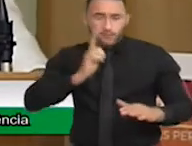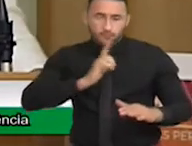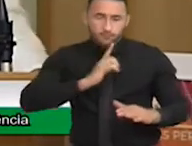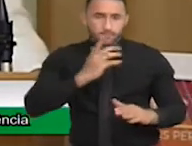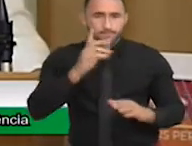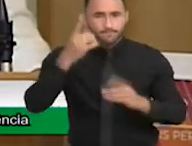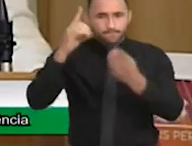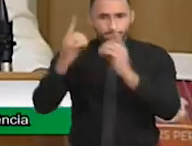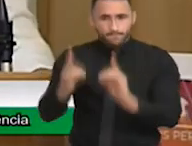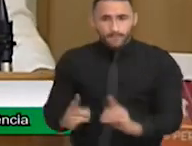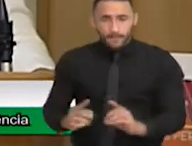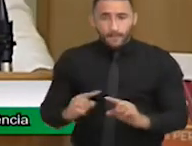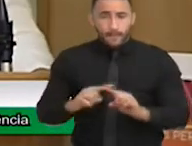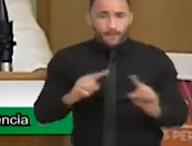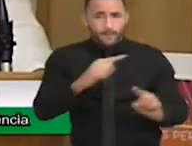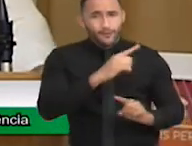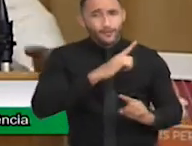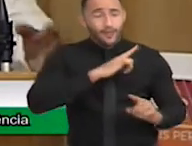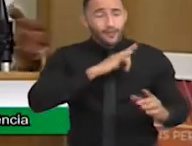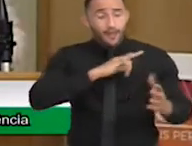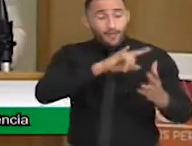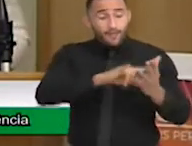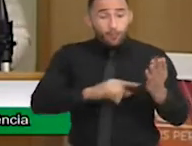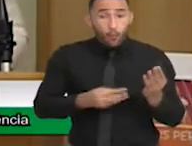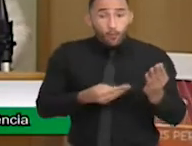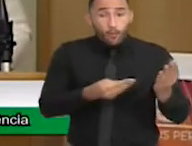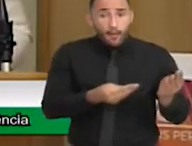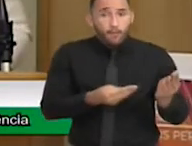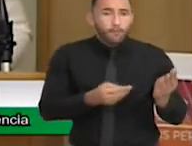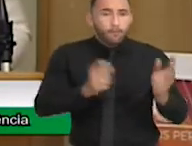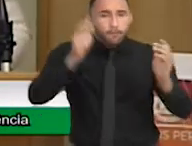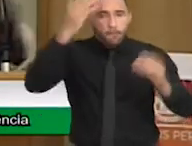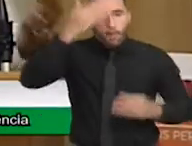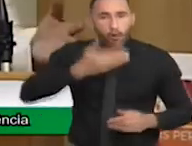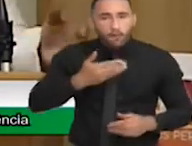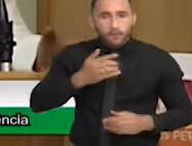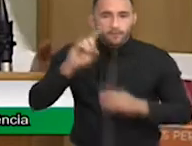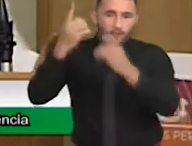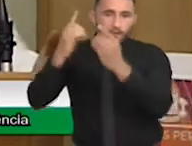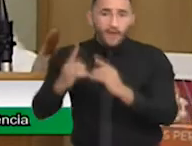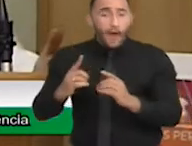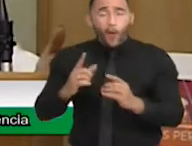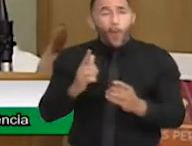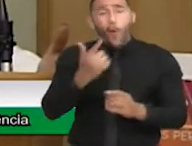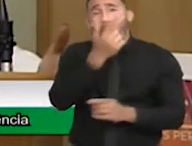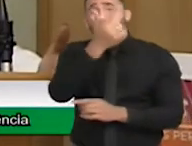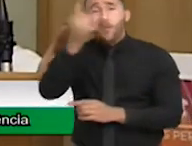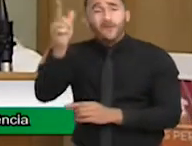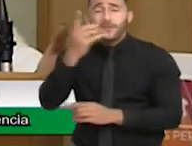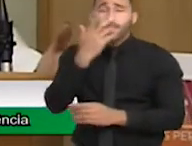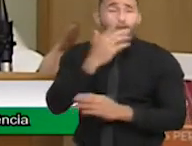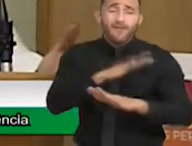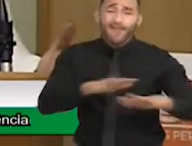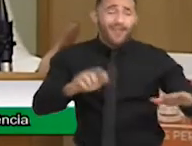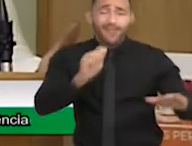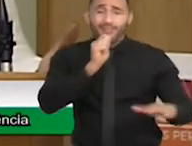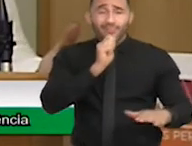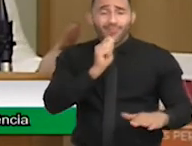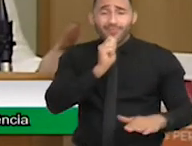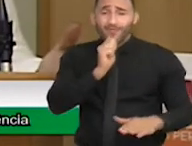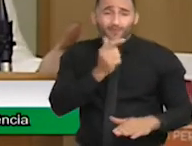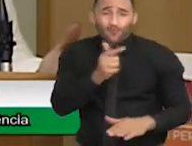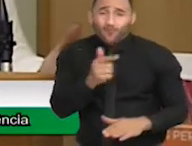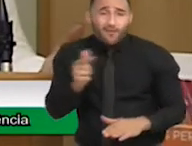laudadas. Mas a gente não sabe também, ainda tem muitas crianças que não têm laudo na hipótese de